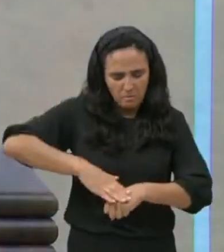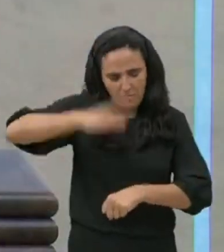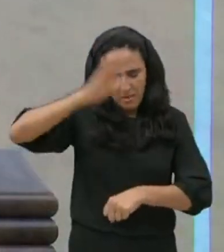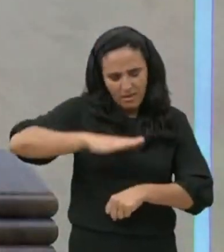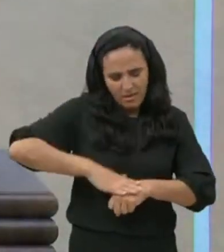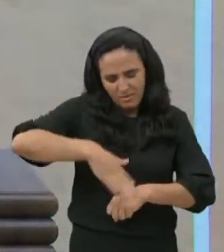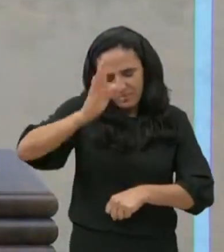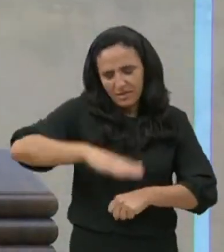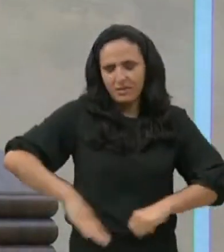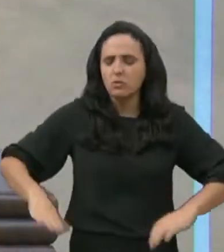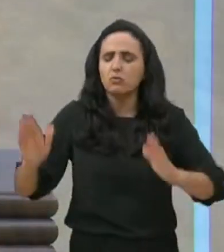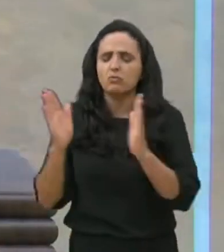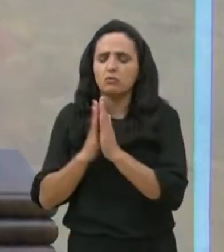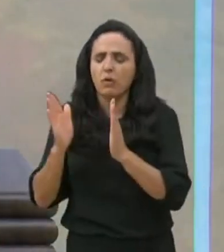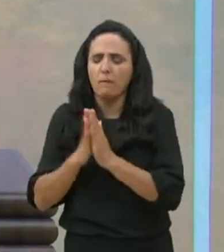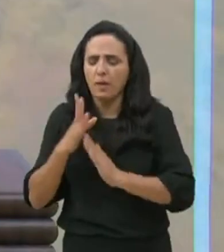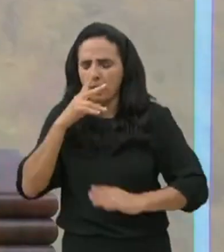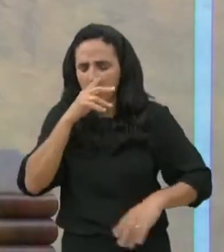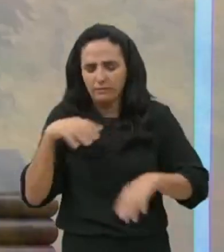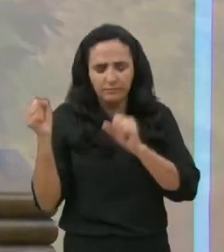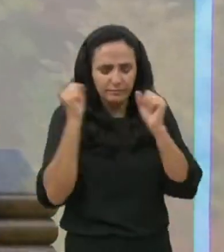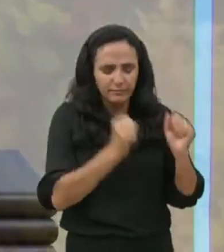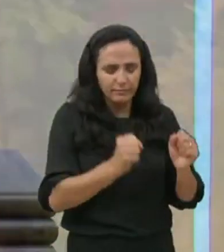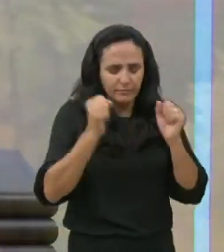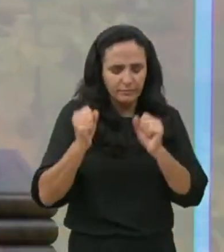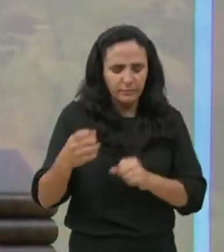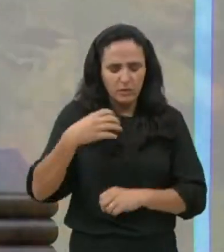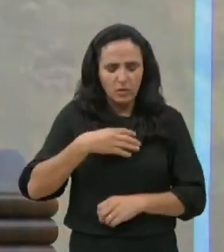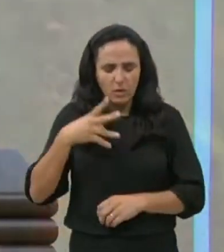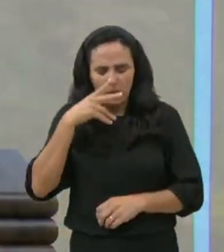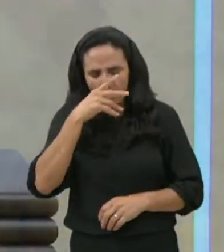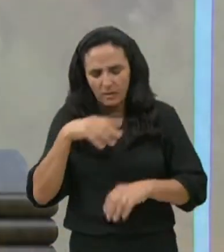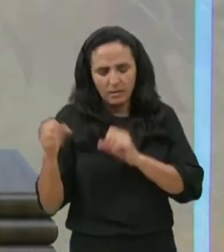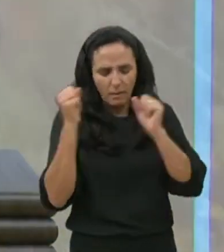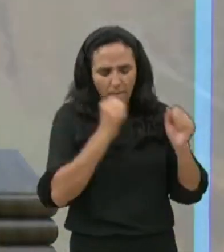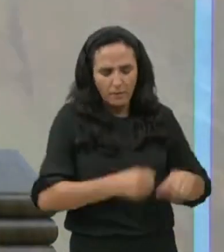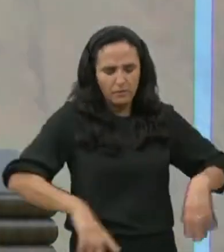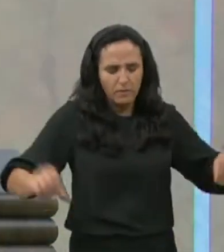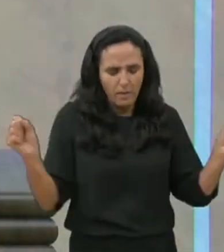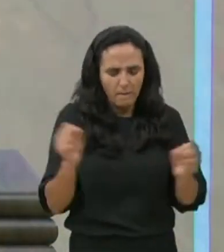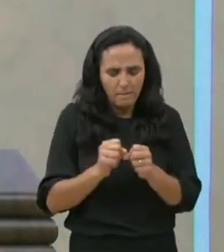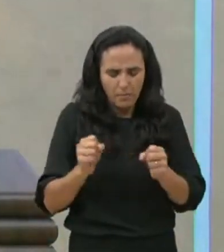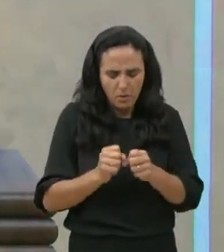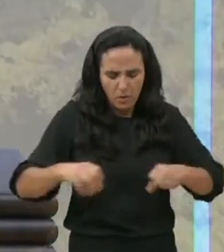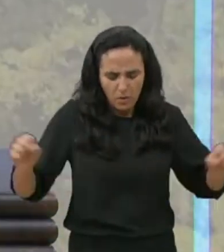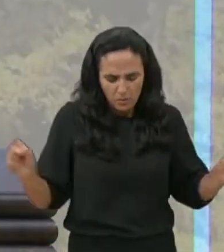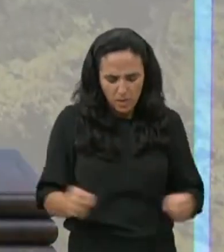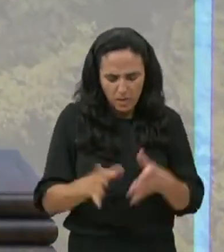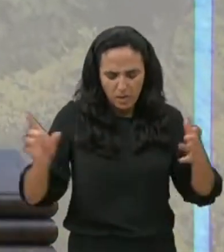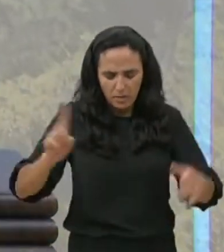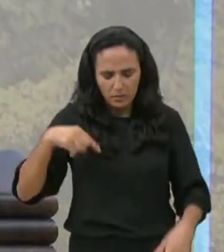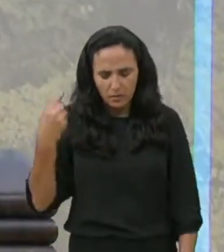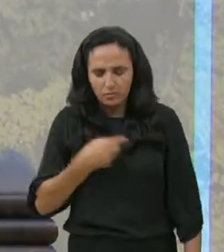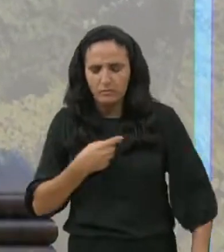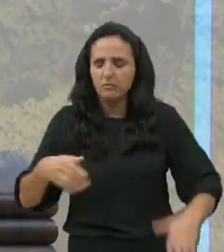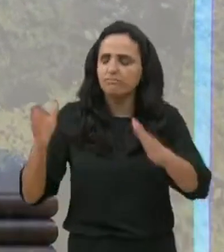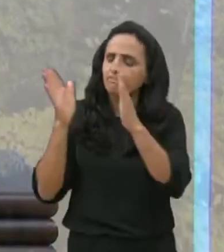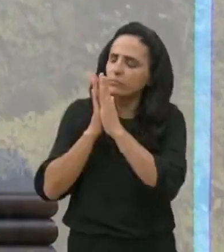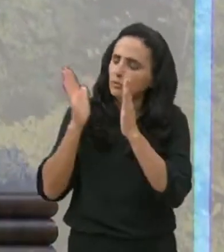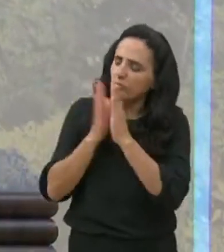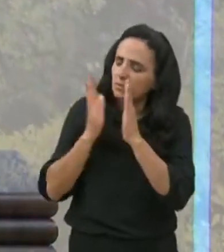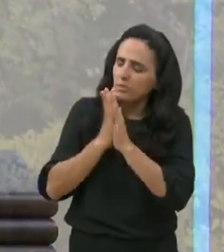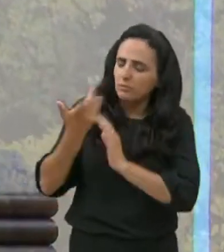o Senhor é poderoso para fazer abundantemente, o Senhor é poderoso para fazer além daquilo que pedimos, ou que